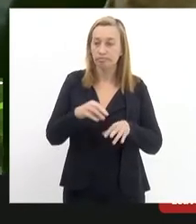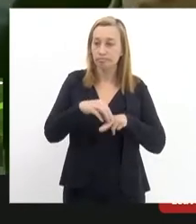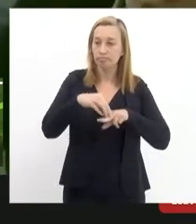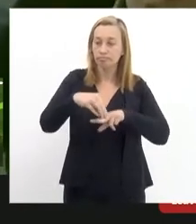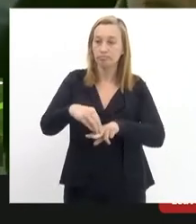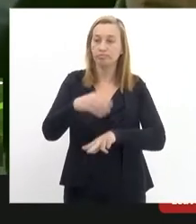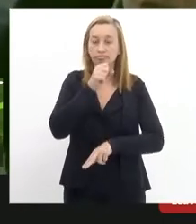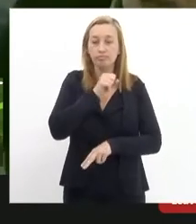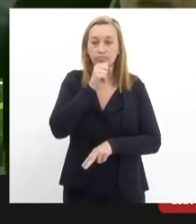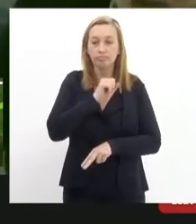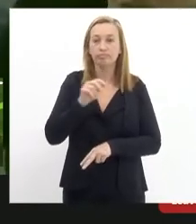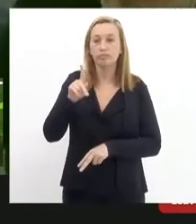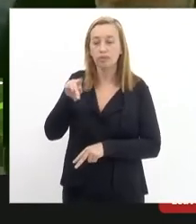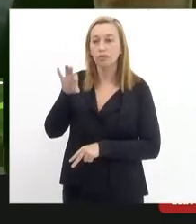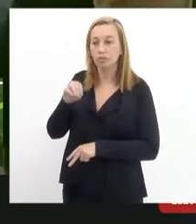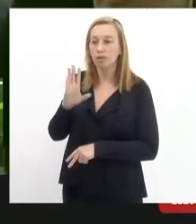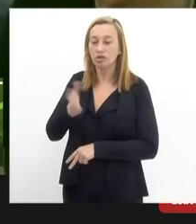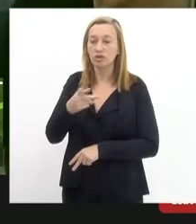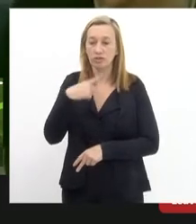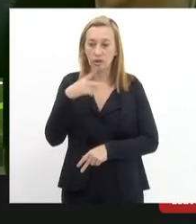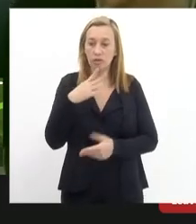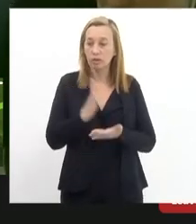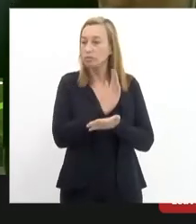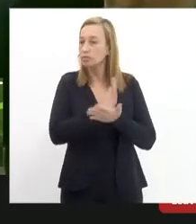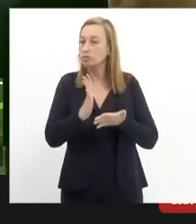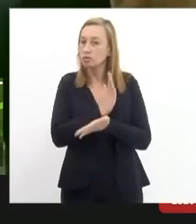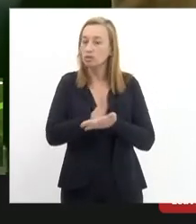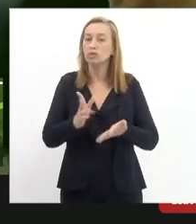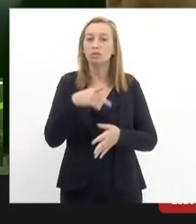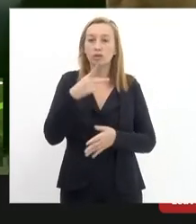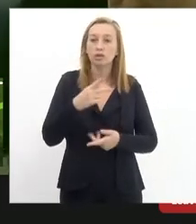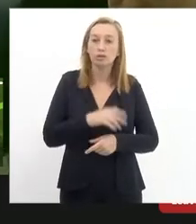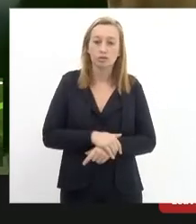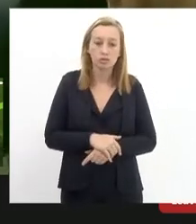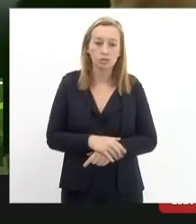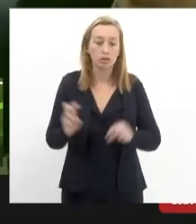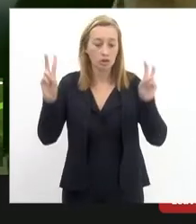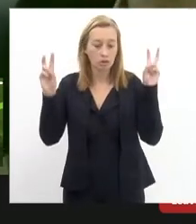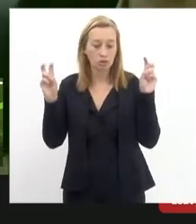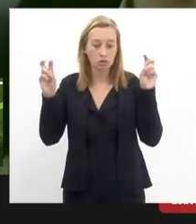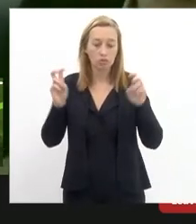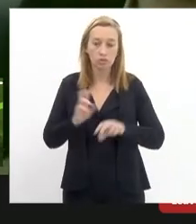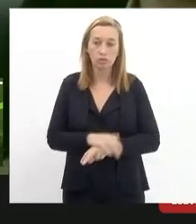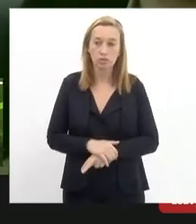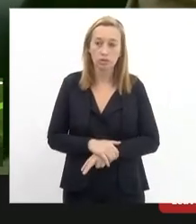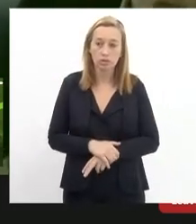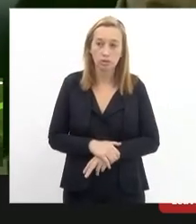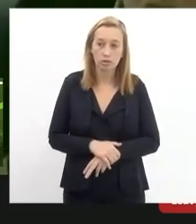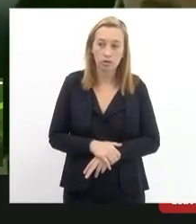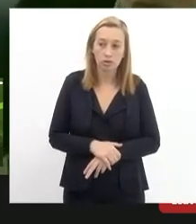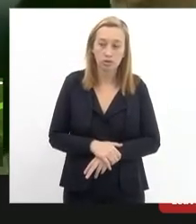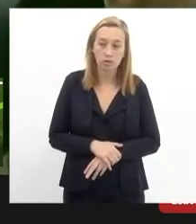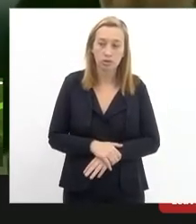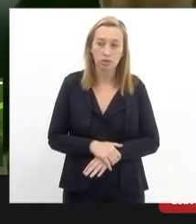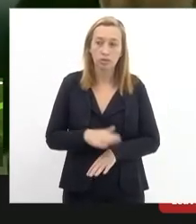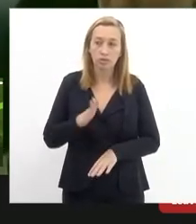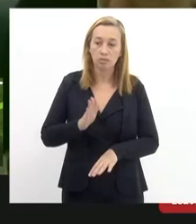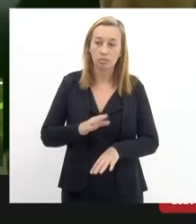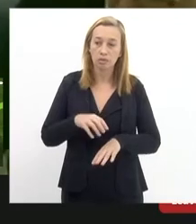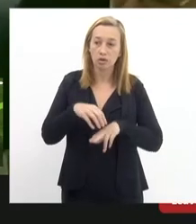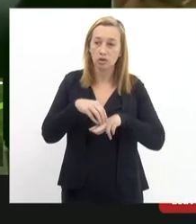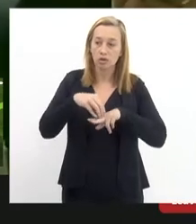até fez algumas considerações quando ele citou a questão do mais que centenário ponte